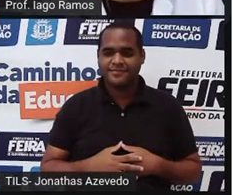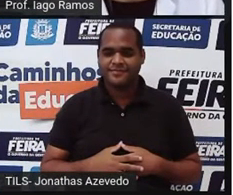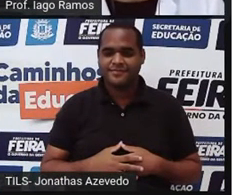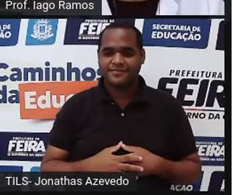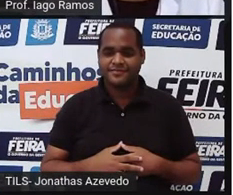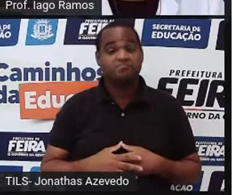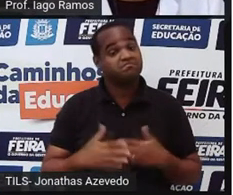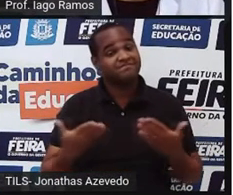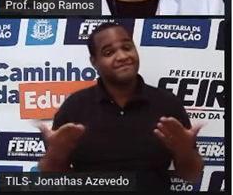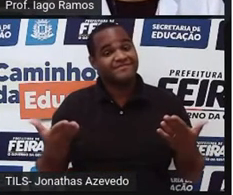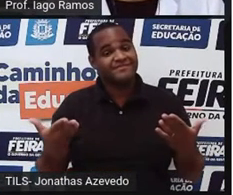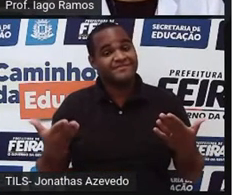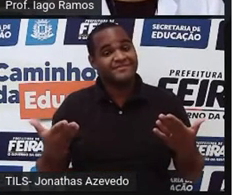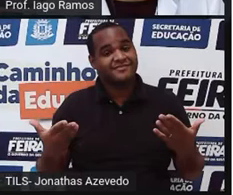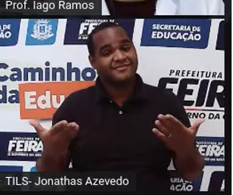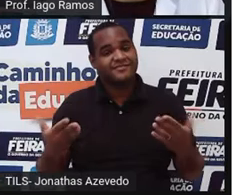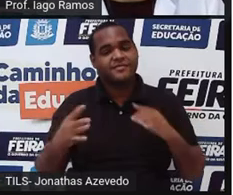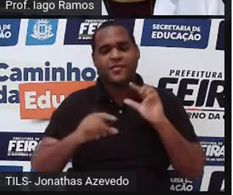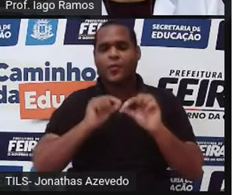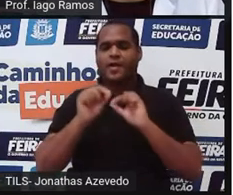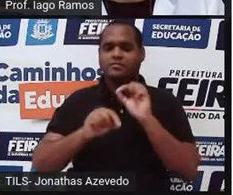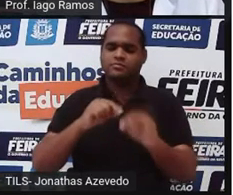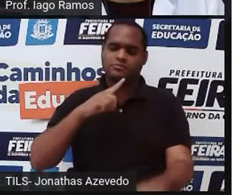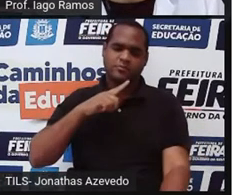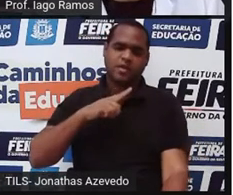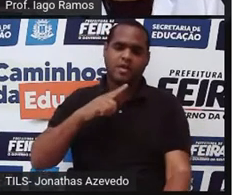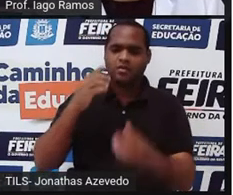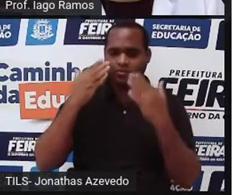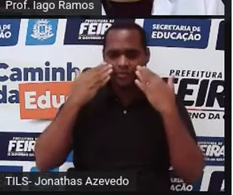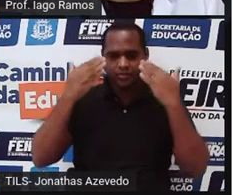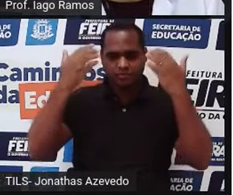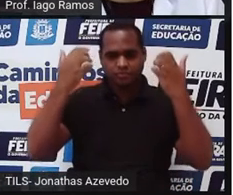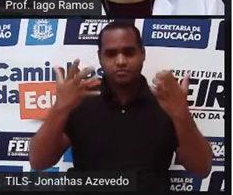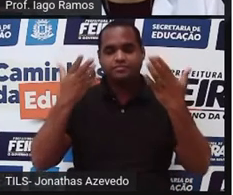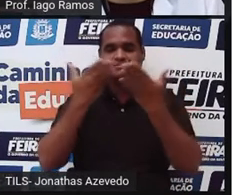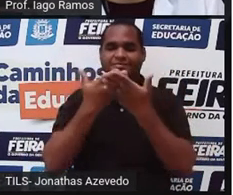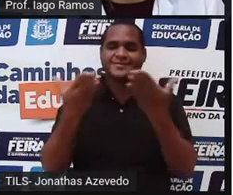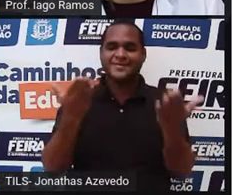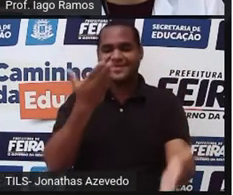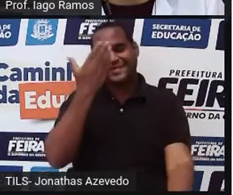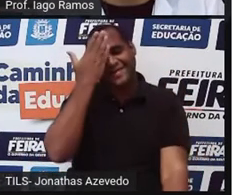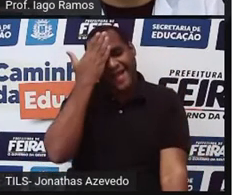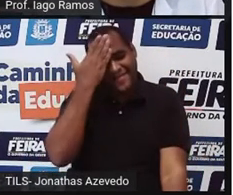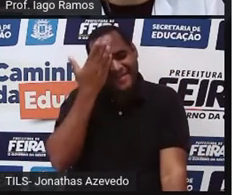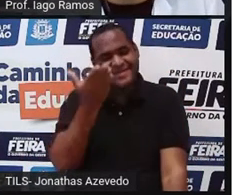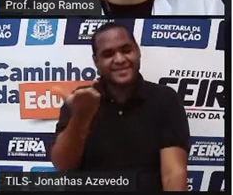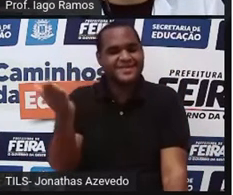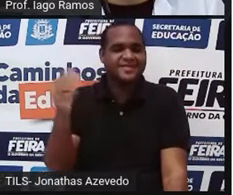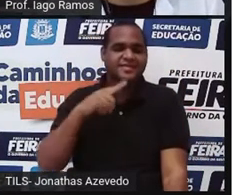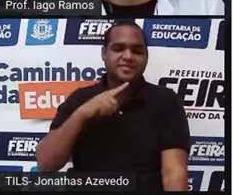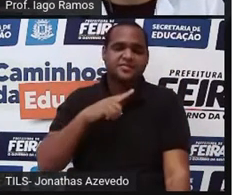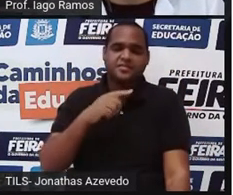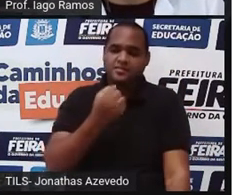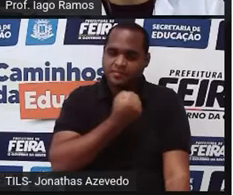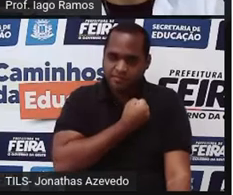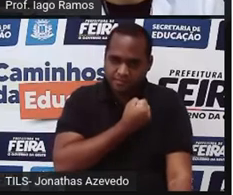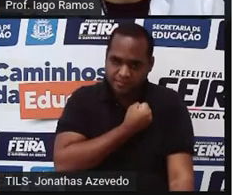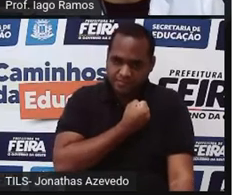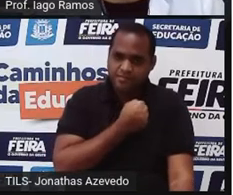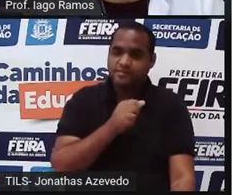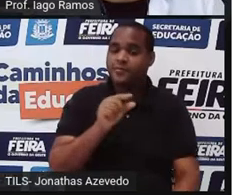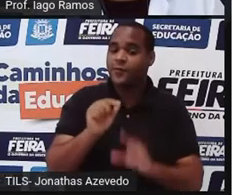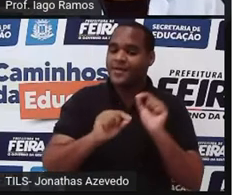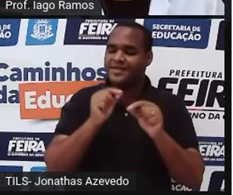E aí, né? Eu tinha mostrado para você que você sabe bastante coisa sobre número, é isso aí,